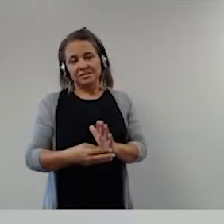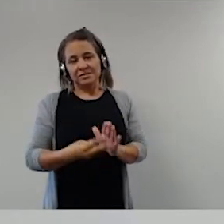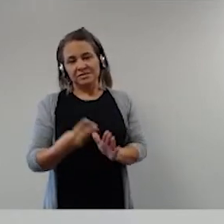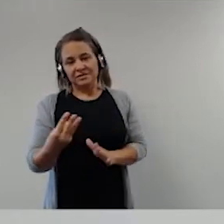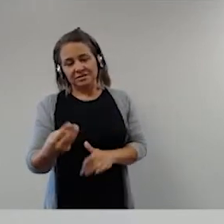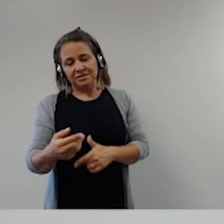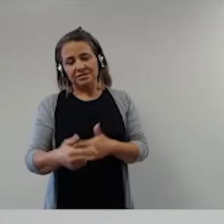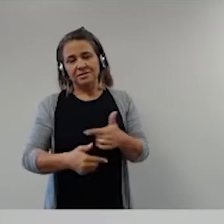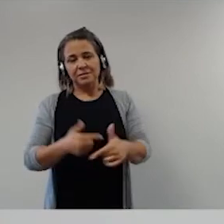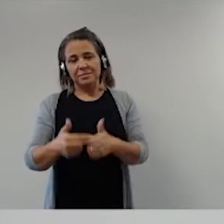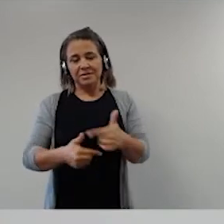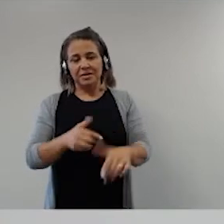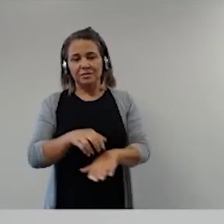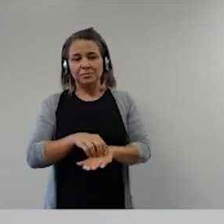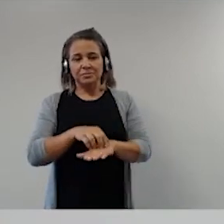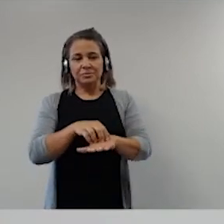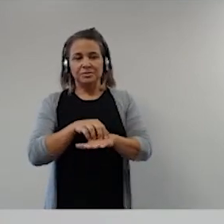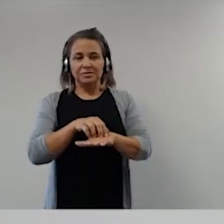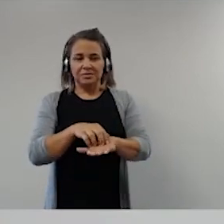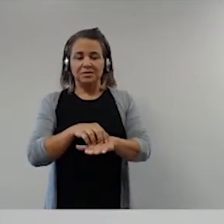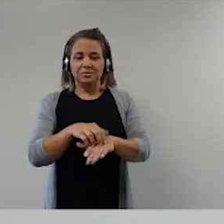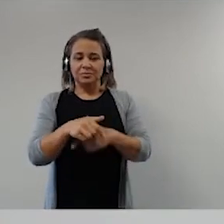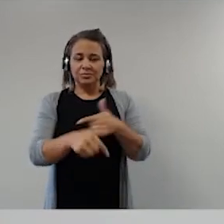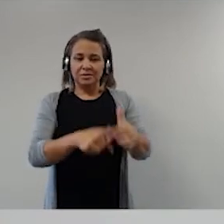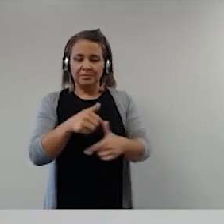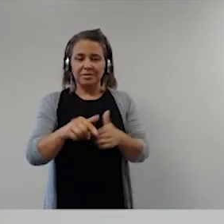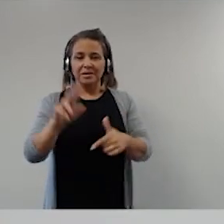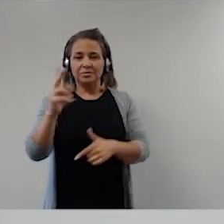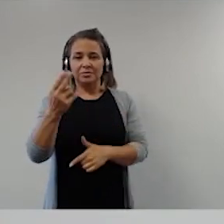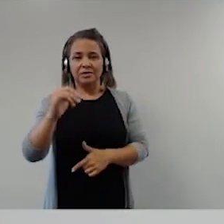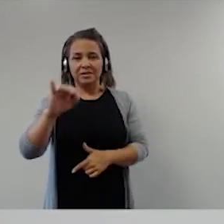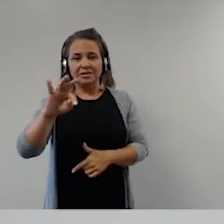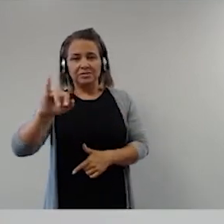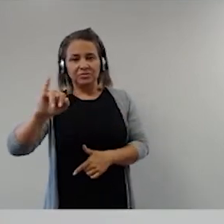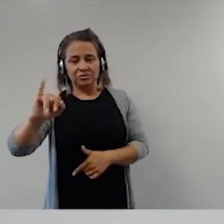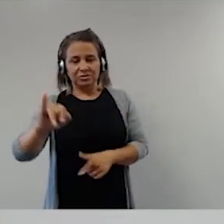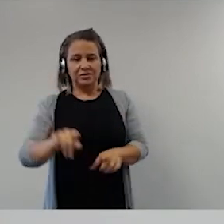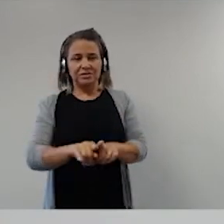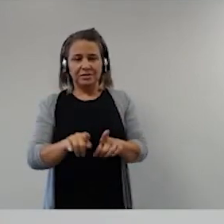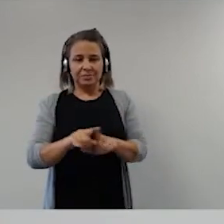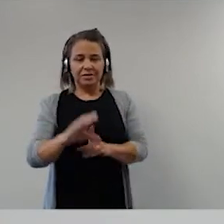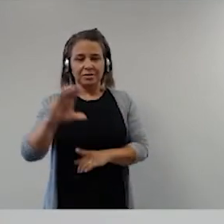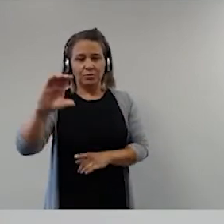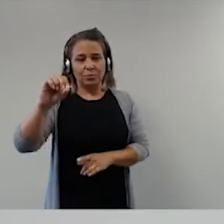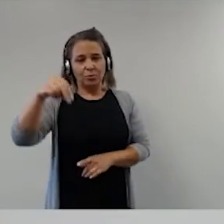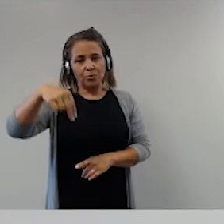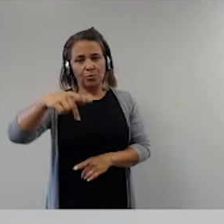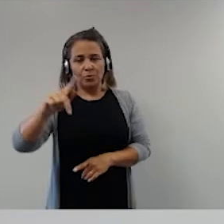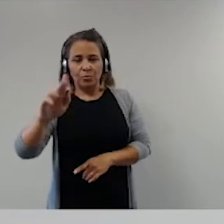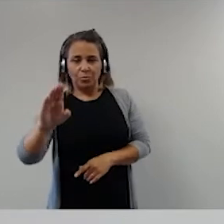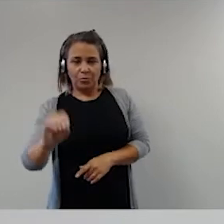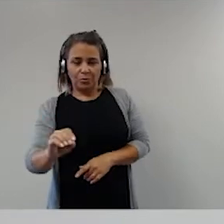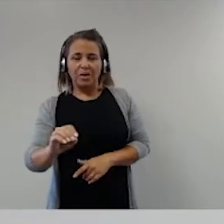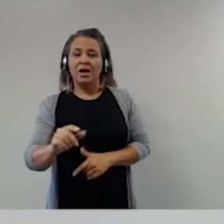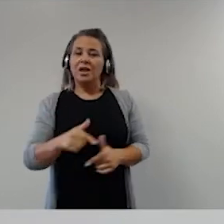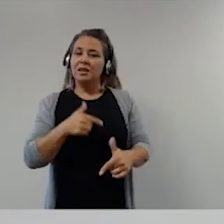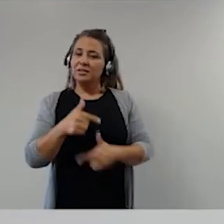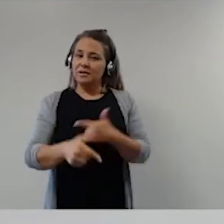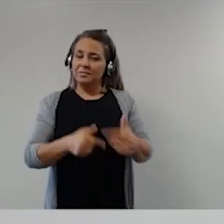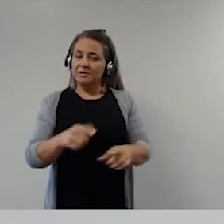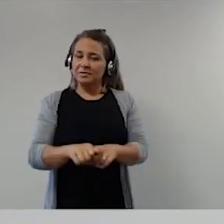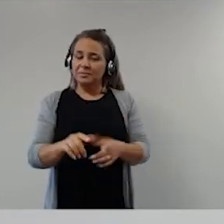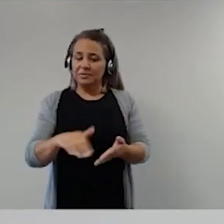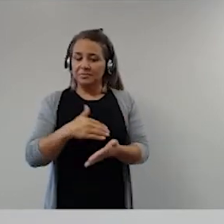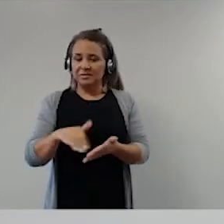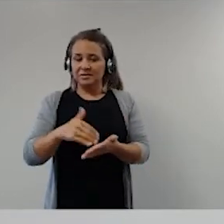Motorizada, das tropas da ONU no Haiti e na República Democrática do Congo, e exerceu também o cargo de